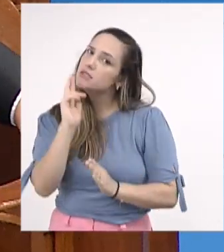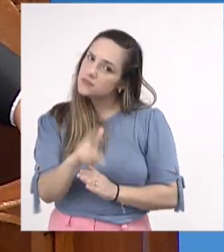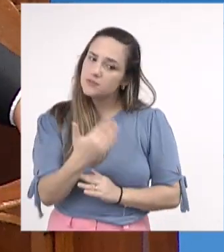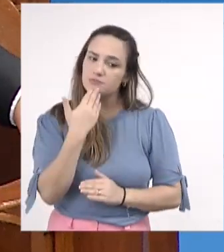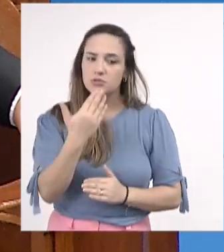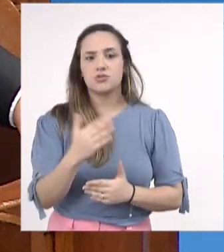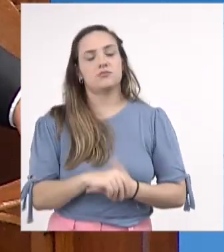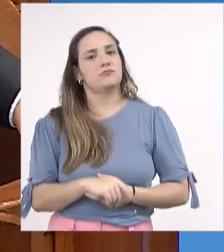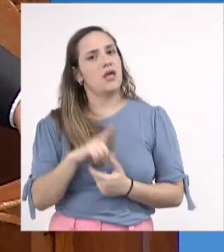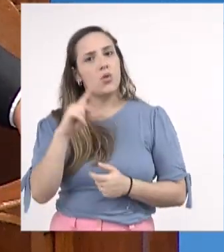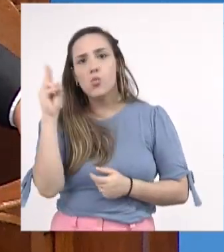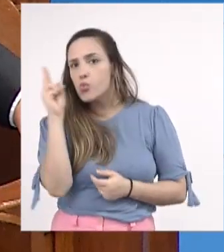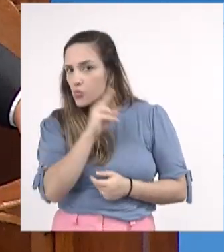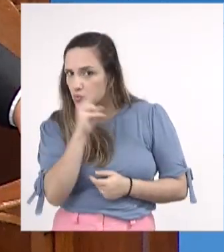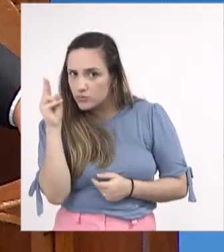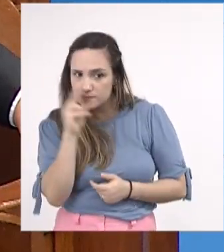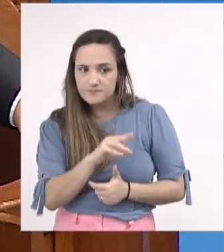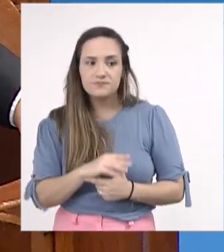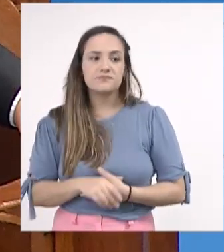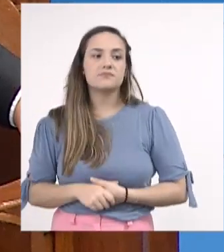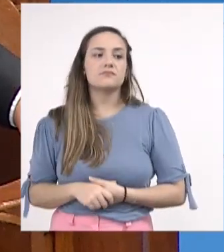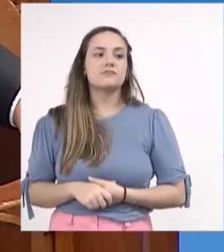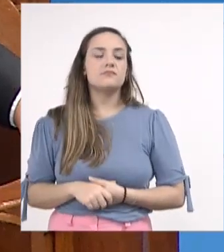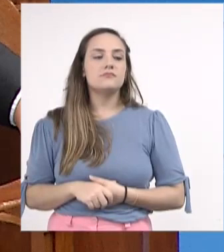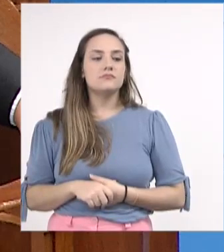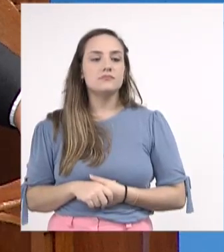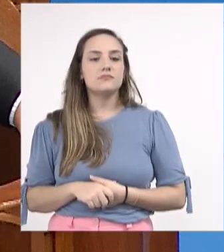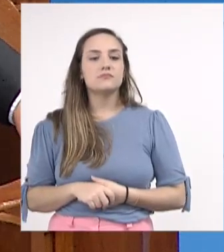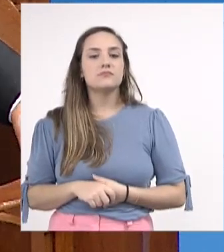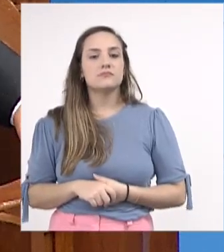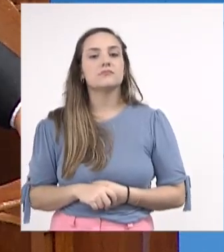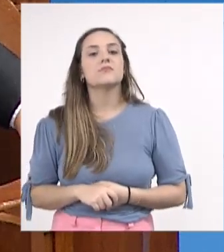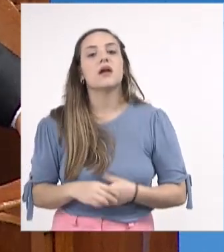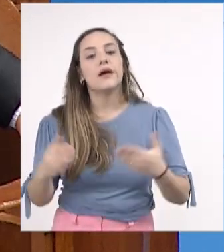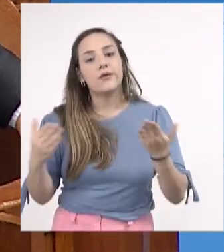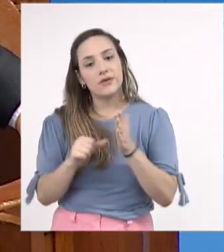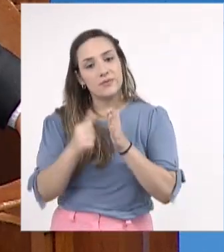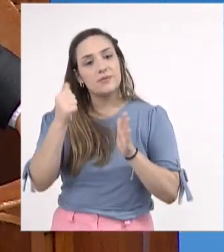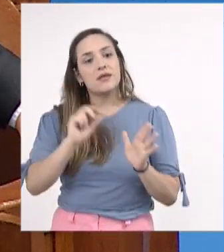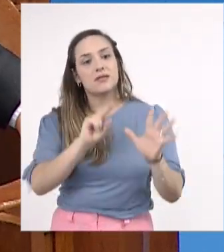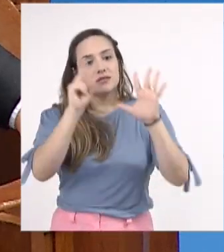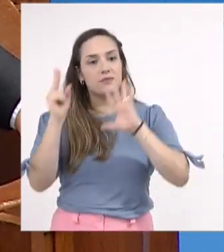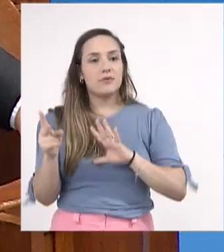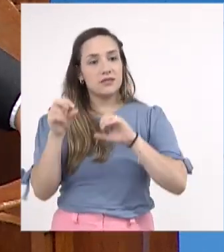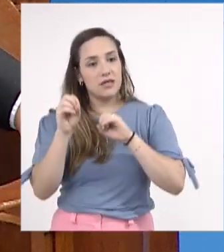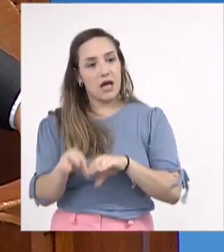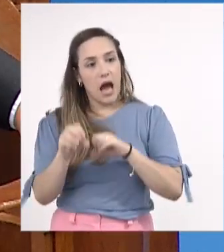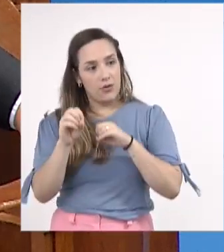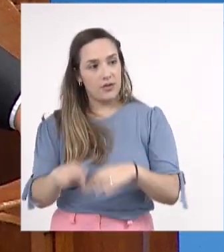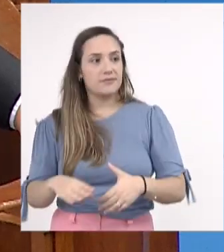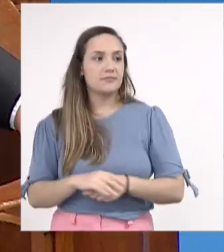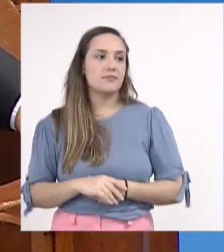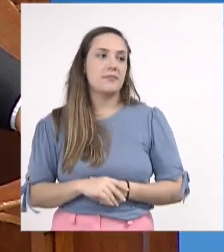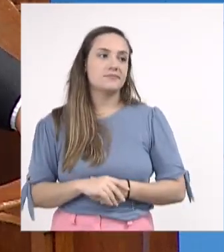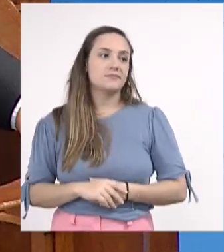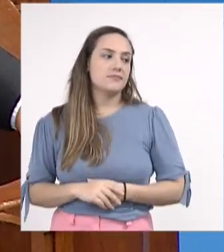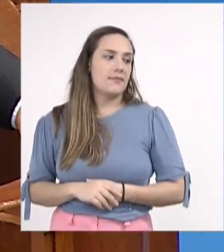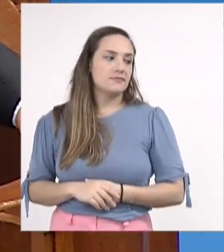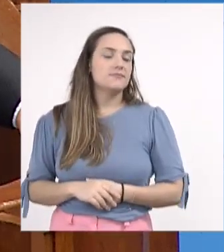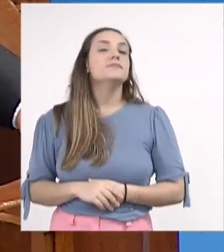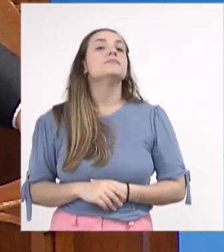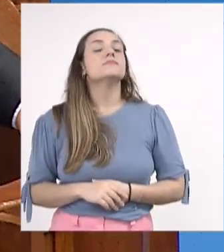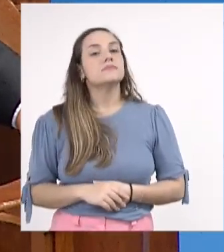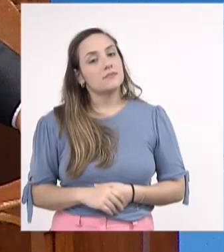emergencial, e nós estamos na primeira semana de aulas, para que, de fato,